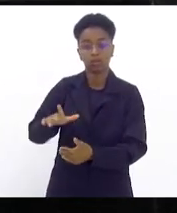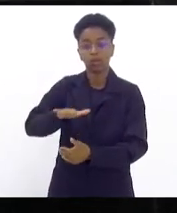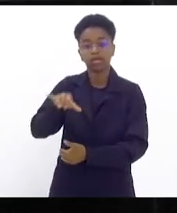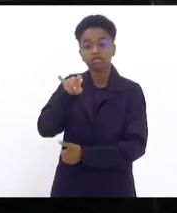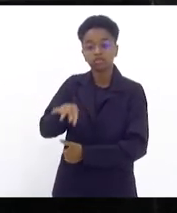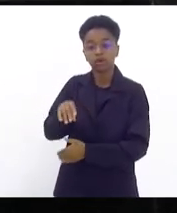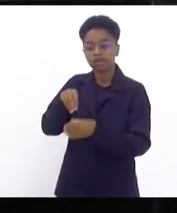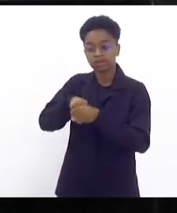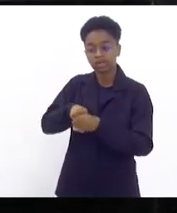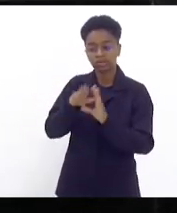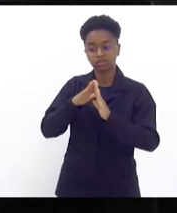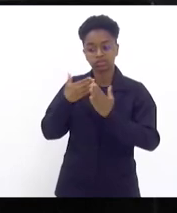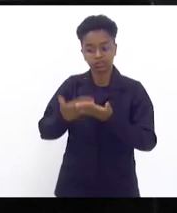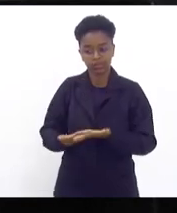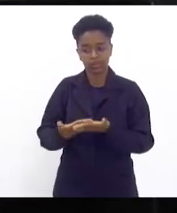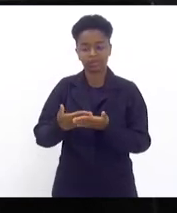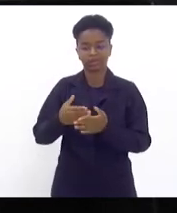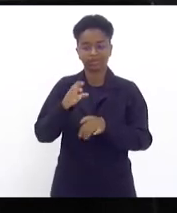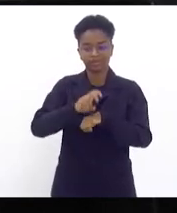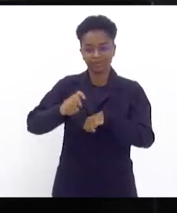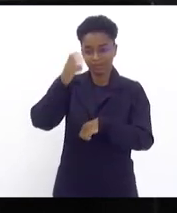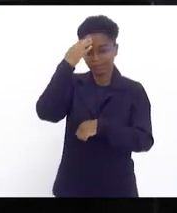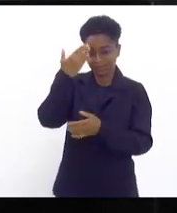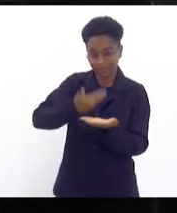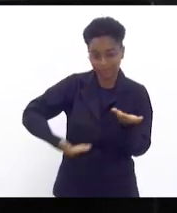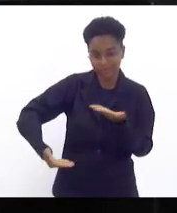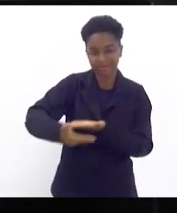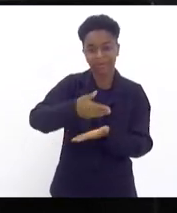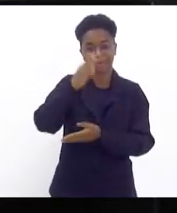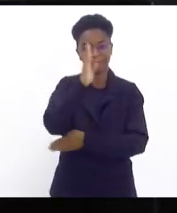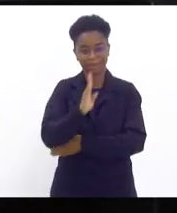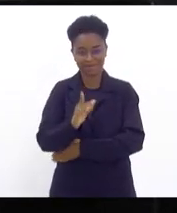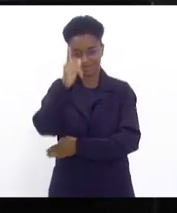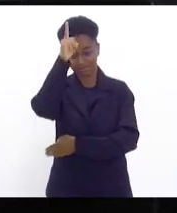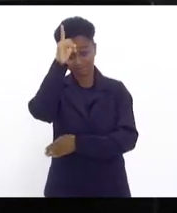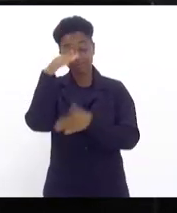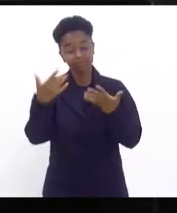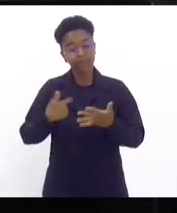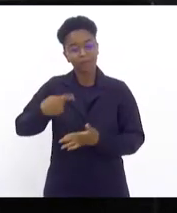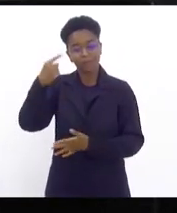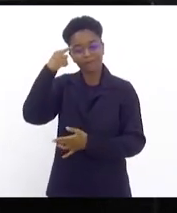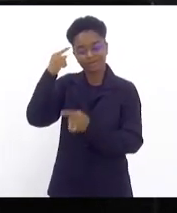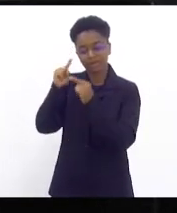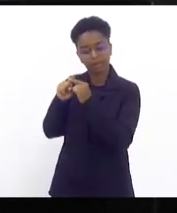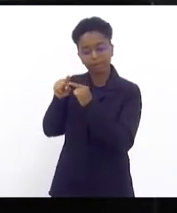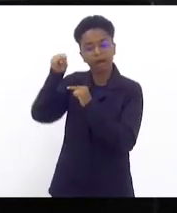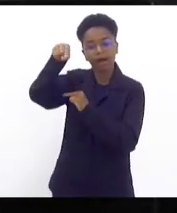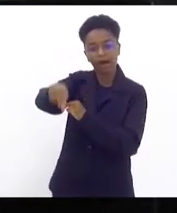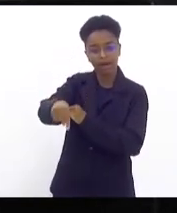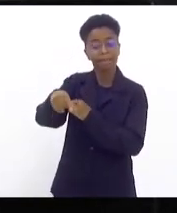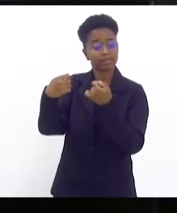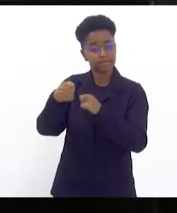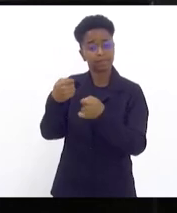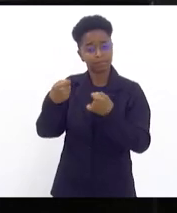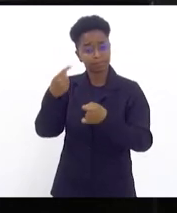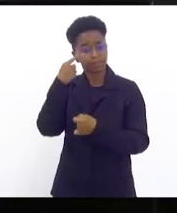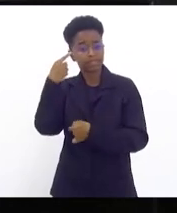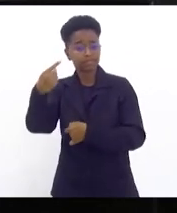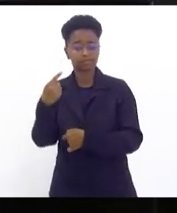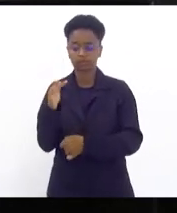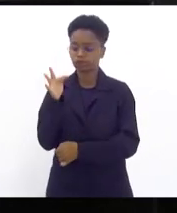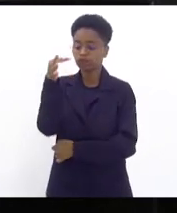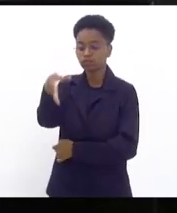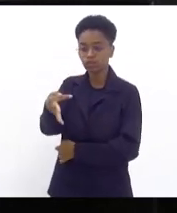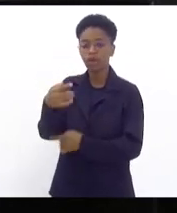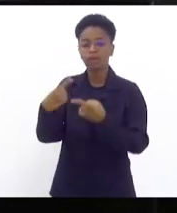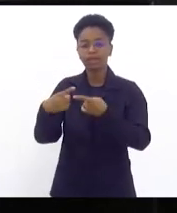intercultural Brasil-Alemanha, e aí eu já pensei lá longe, porque a gente também precisa pensar longe quando os projetos dão